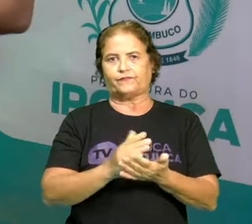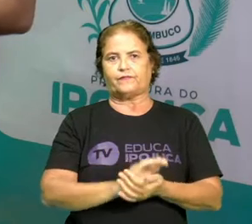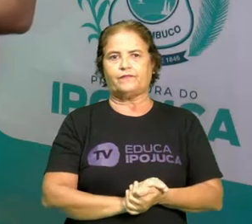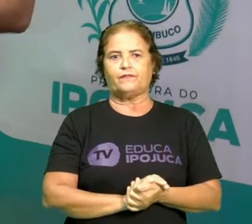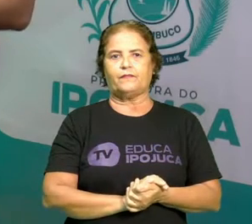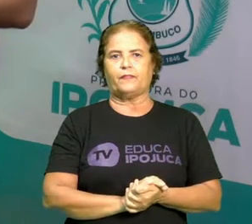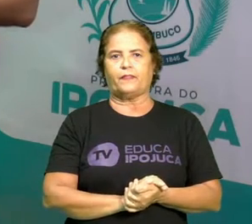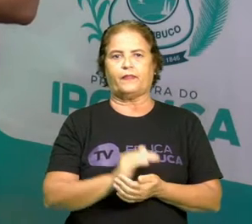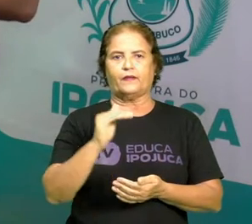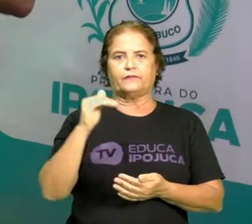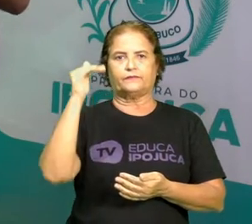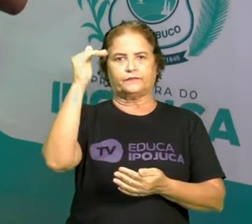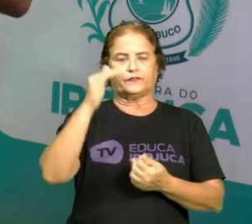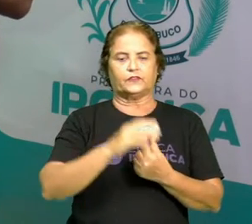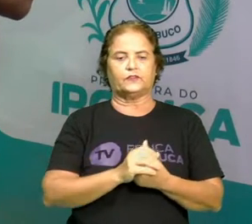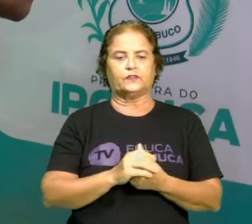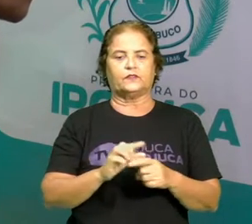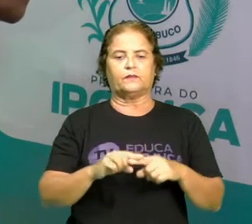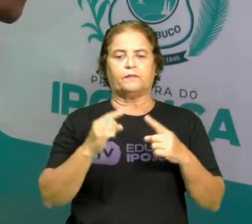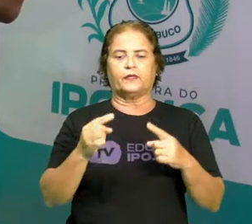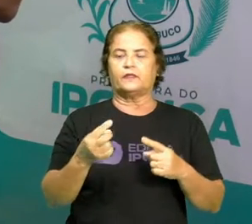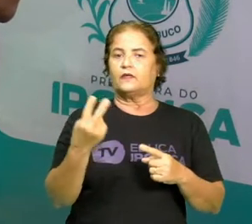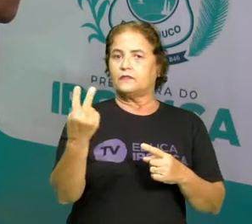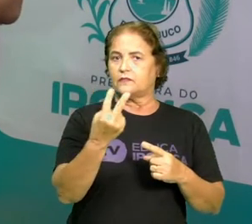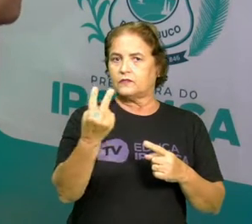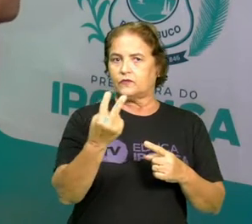12 aos 20 anos de idade.